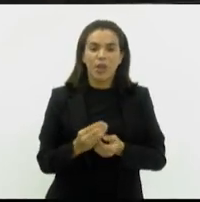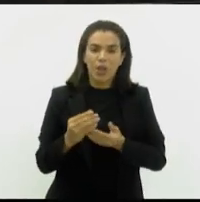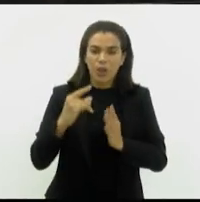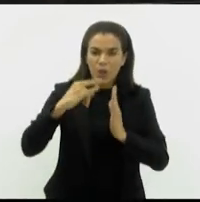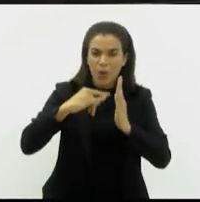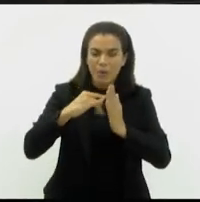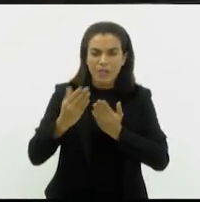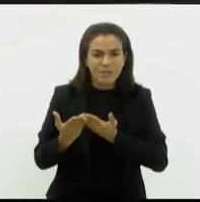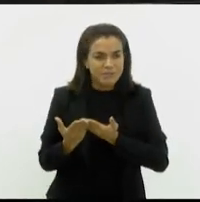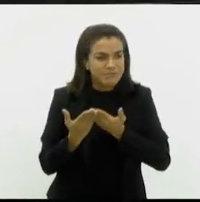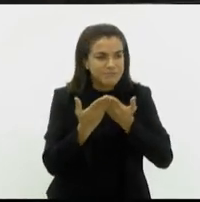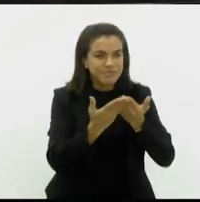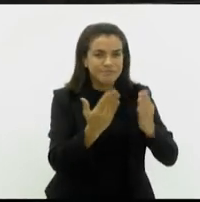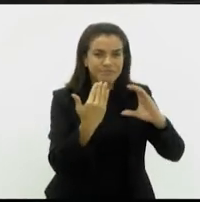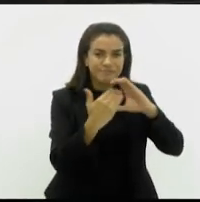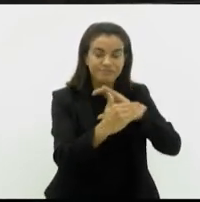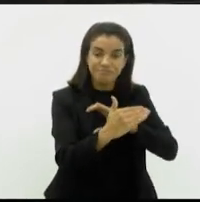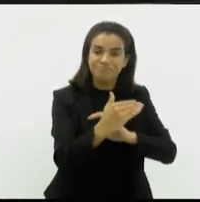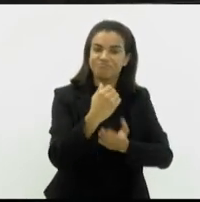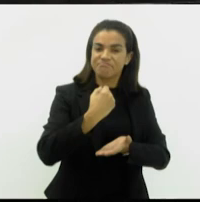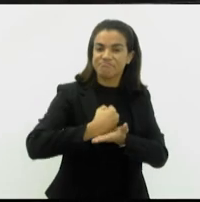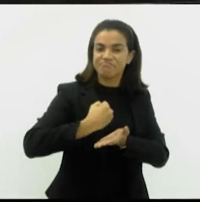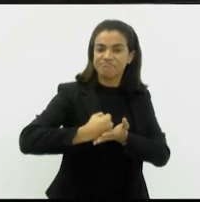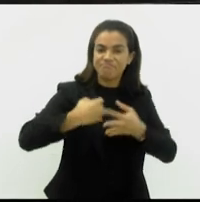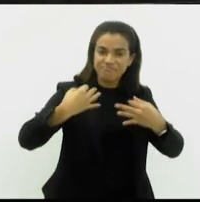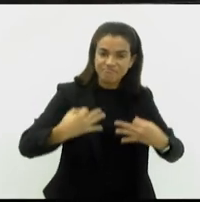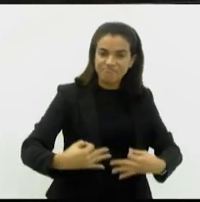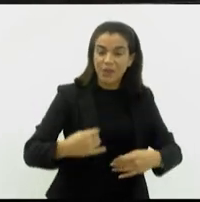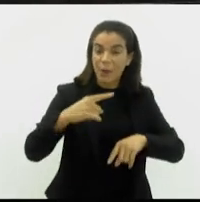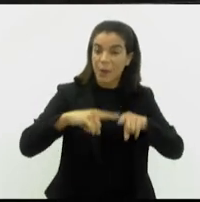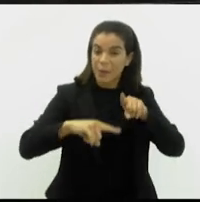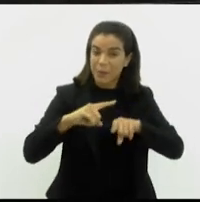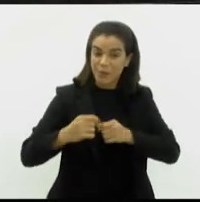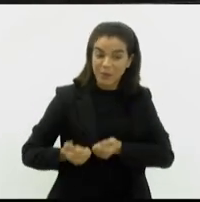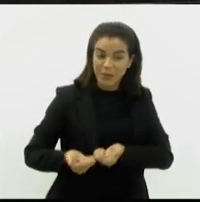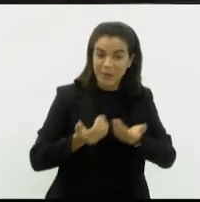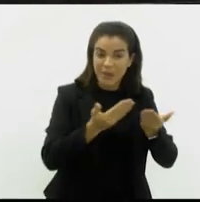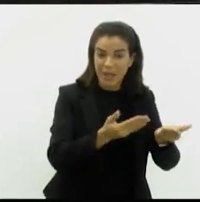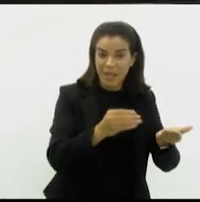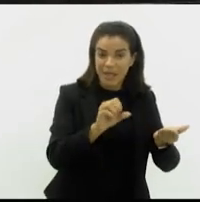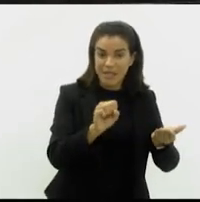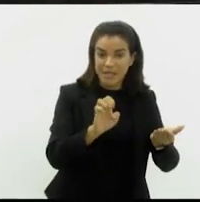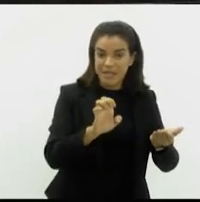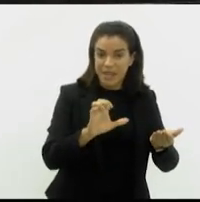documentação, teve o contrato efetivado e os produtos entregues à CEAP. É assim, gente?